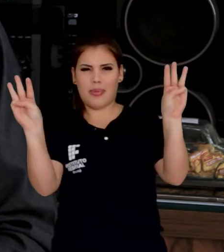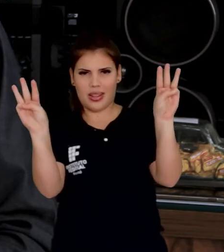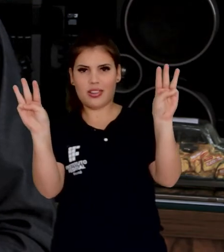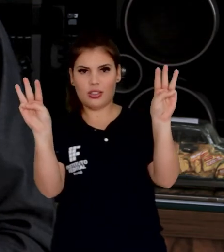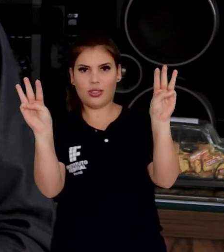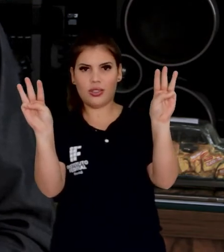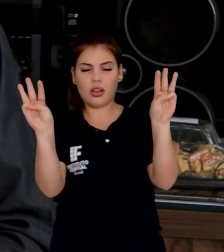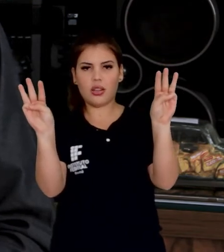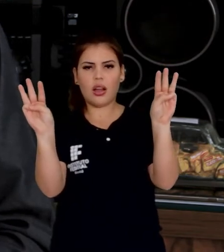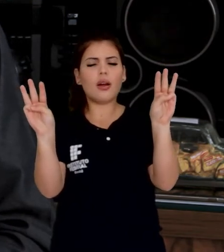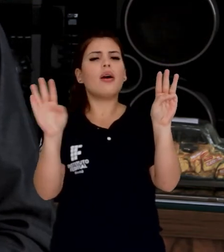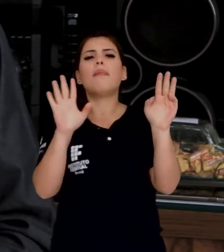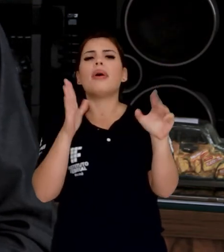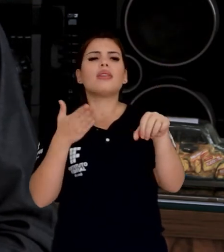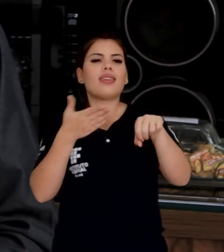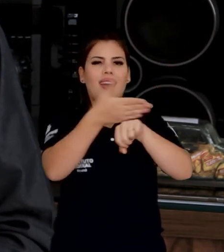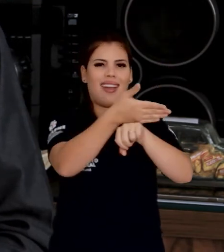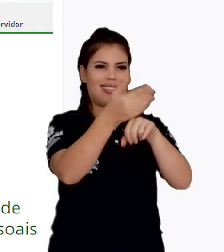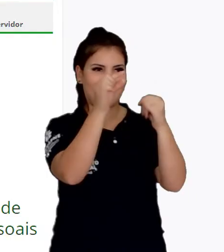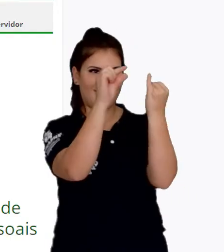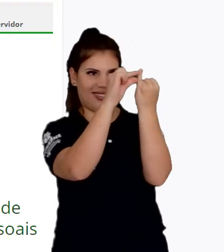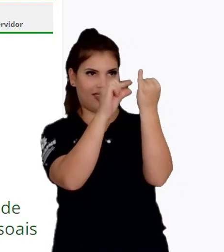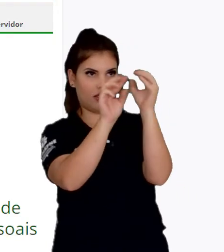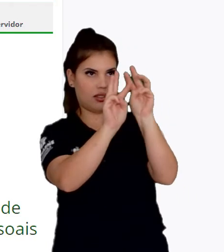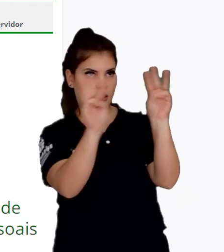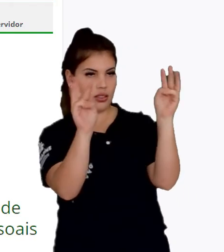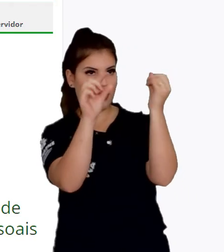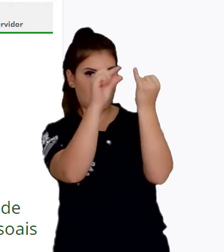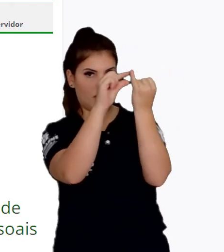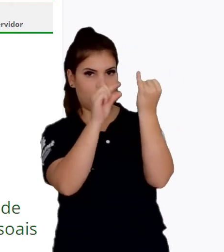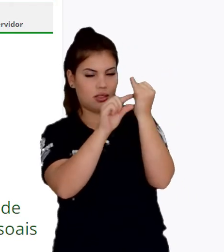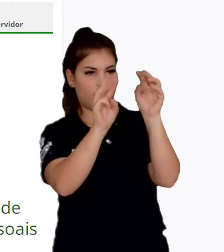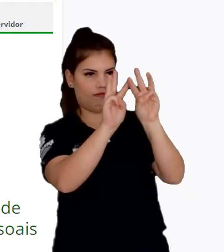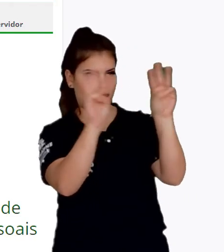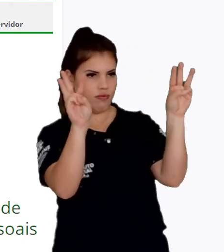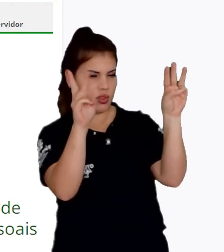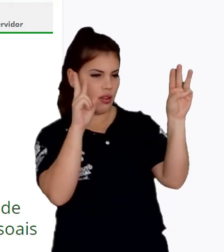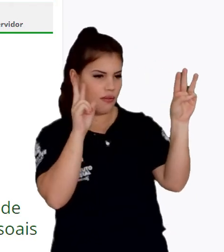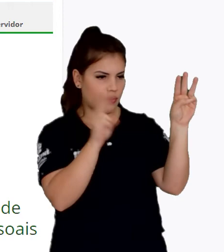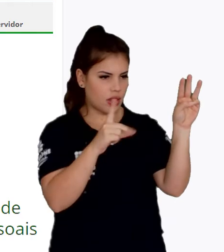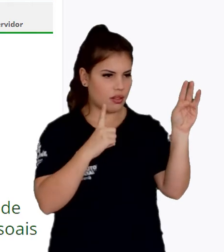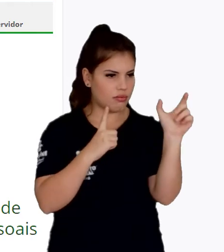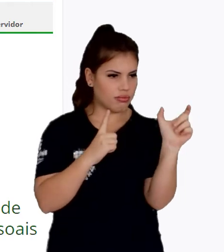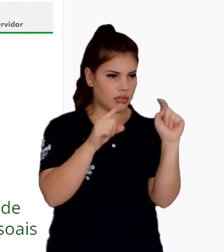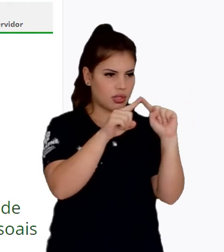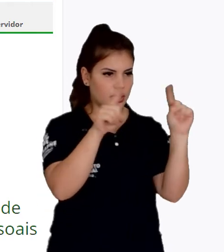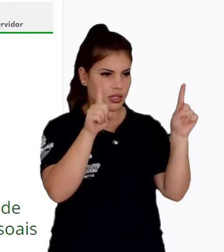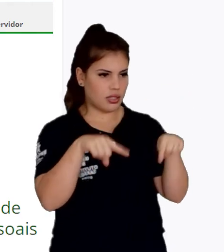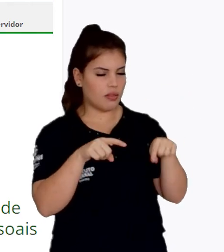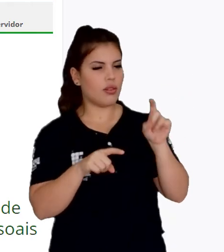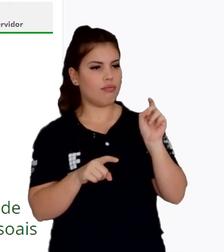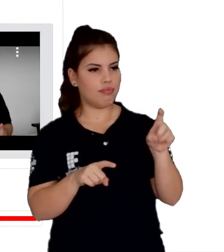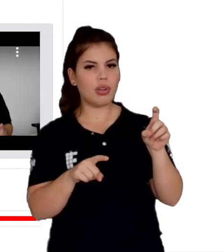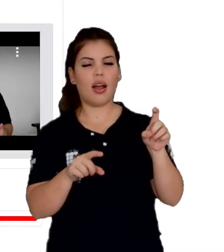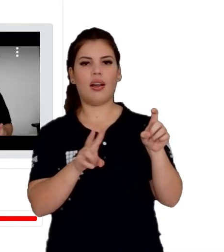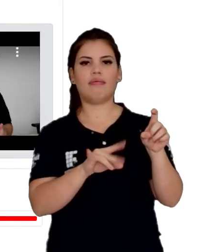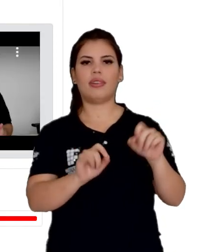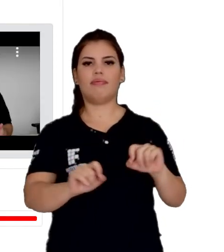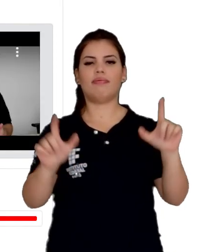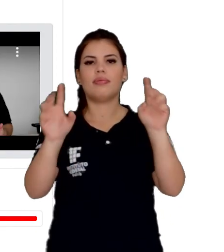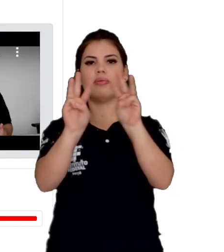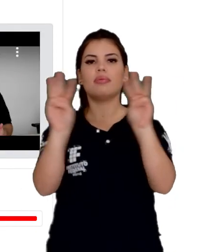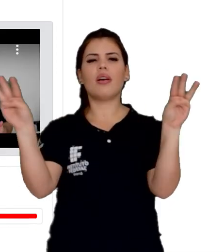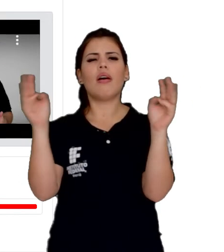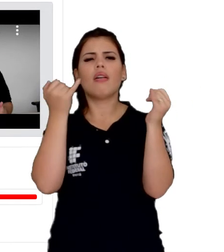acessível por meio do portal do servidor, da página do servidor, pela capa do nosso site. E lá a gente vai reunir essas informações